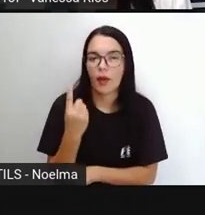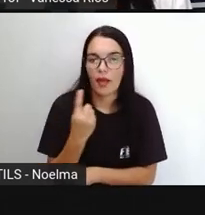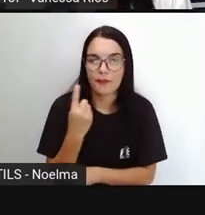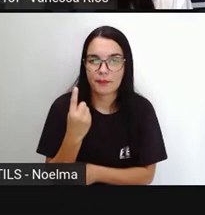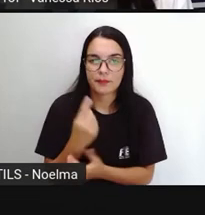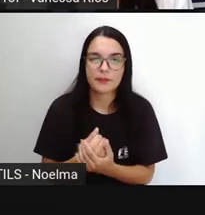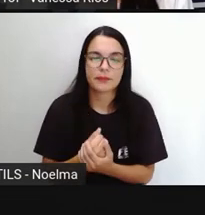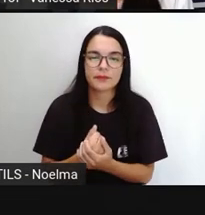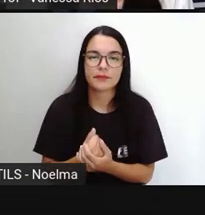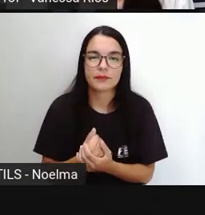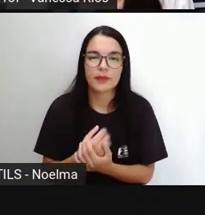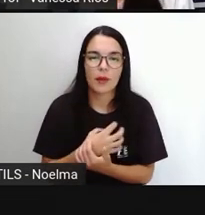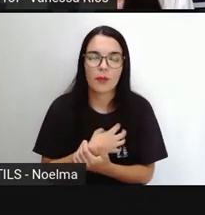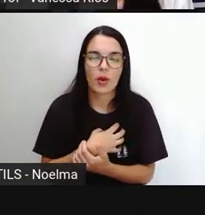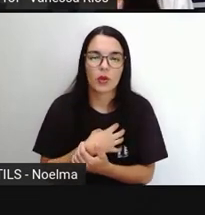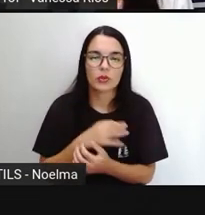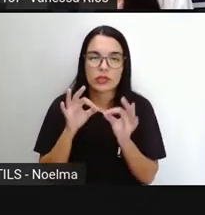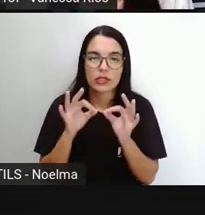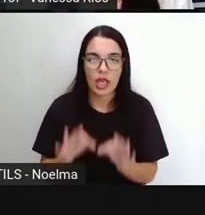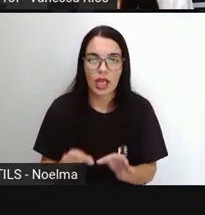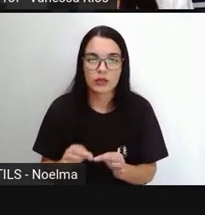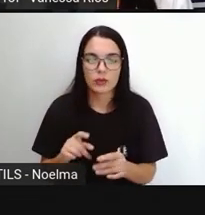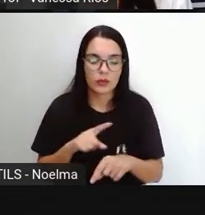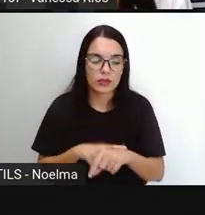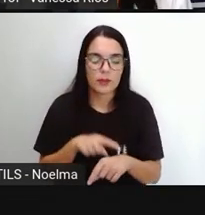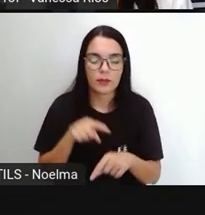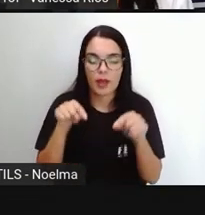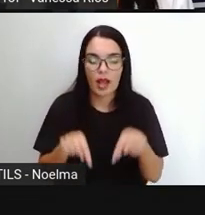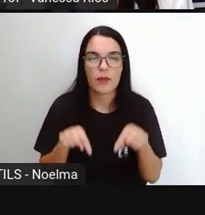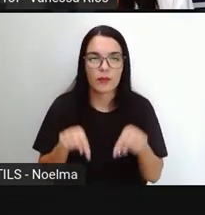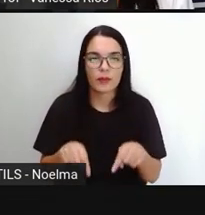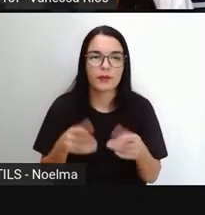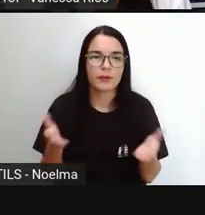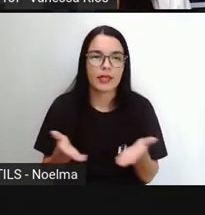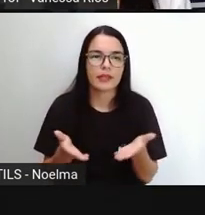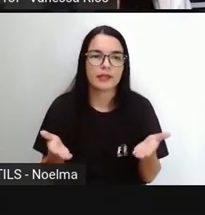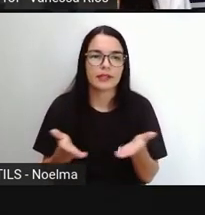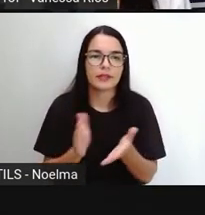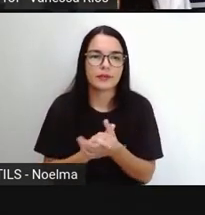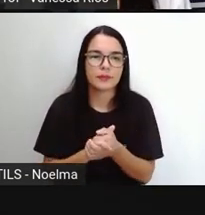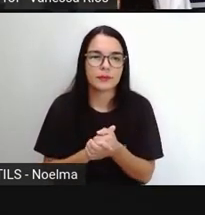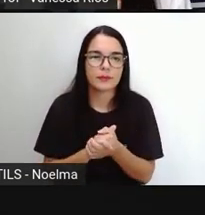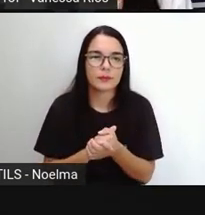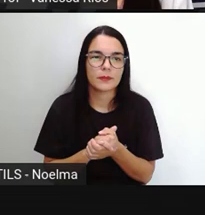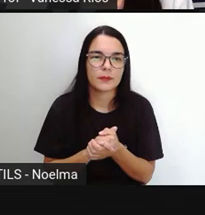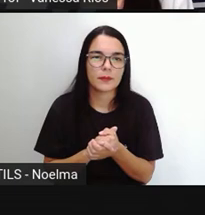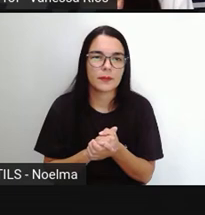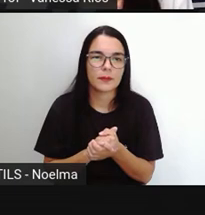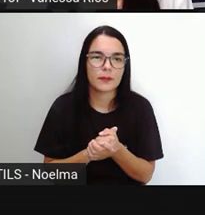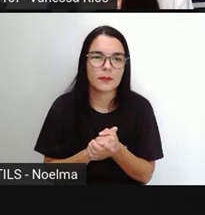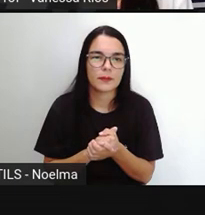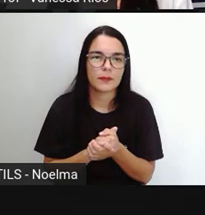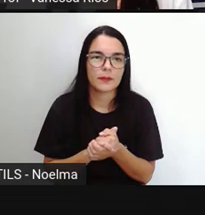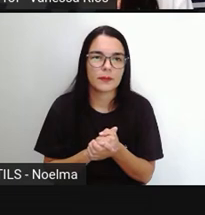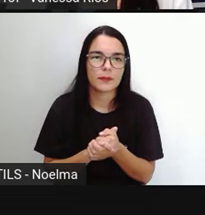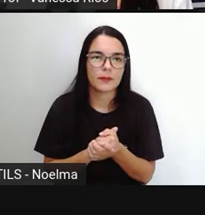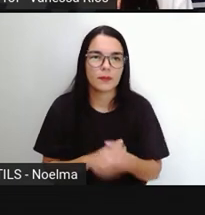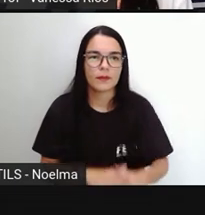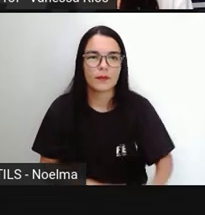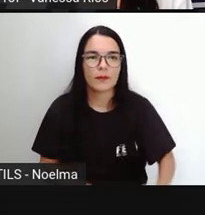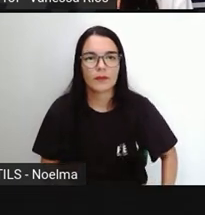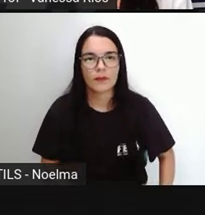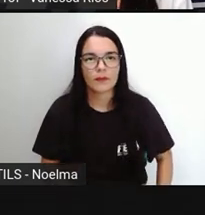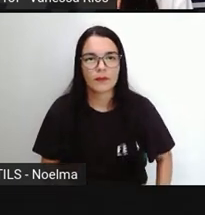singular. Modo indicativo e o tempo, tempo presente. E a Pró tem ainda